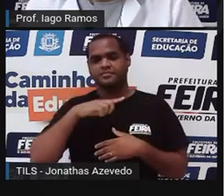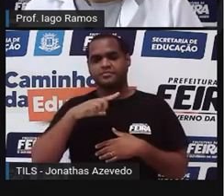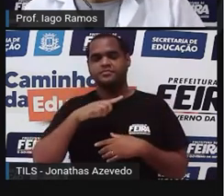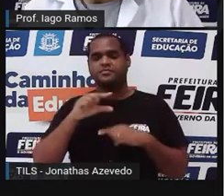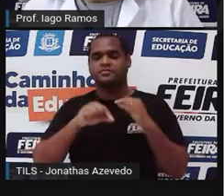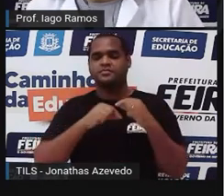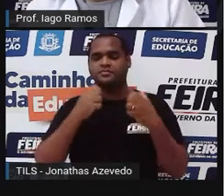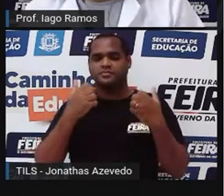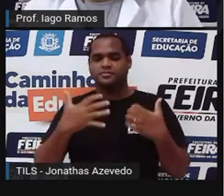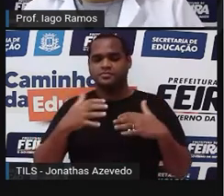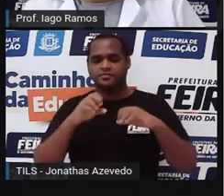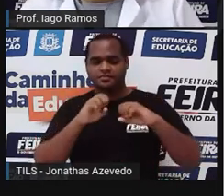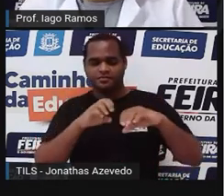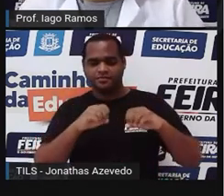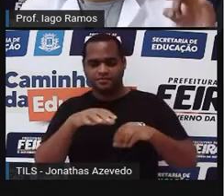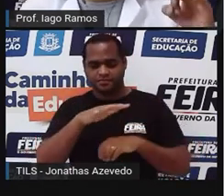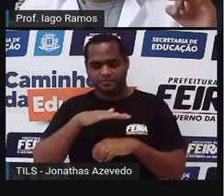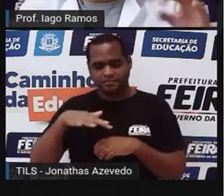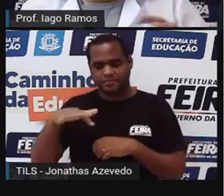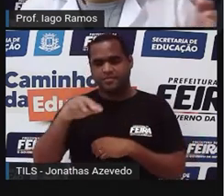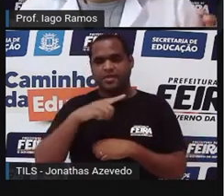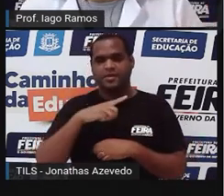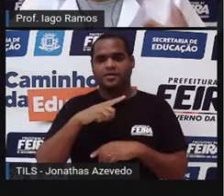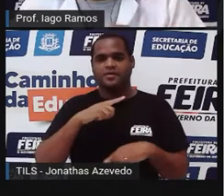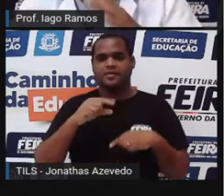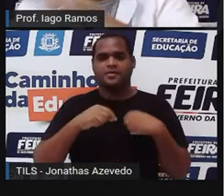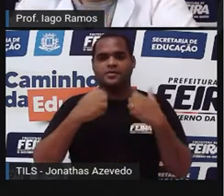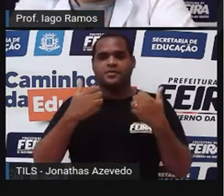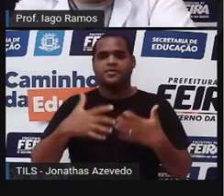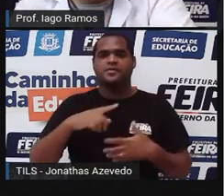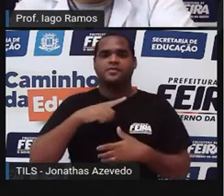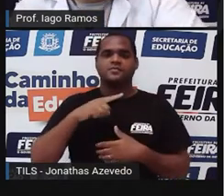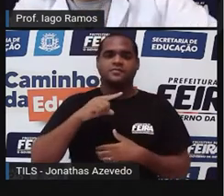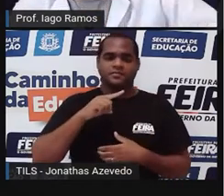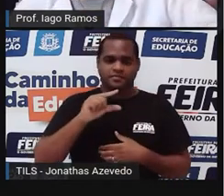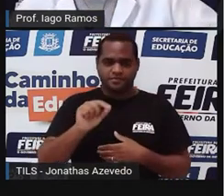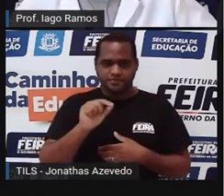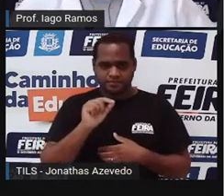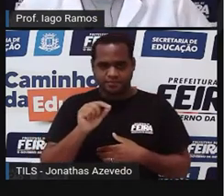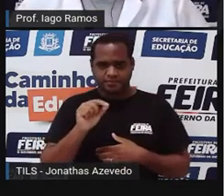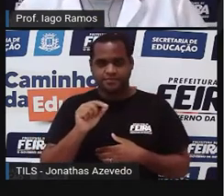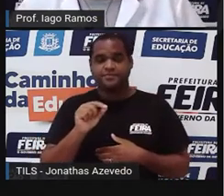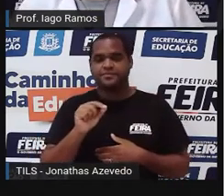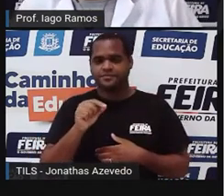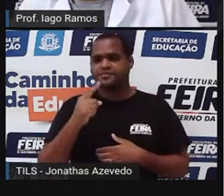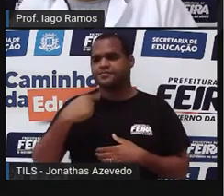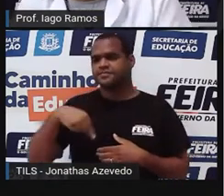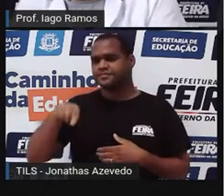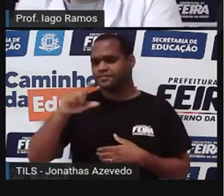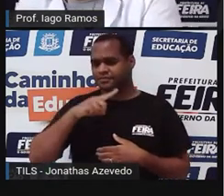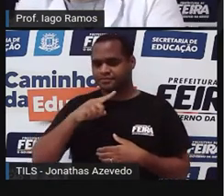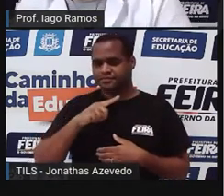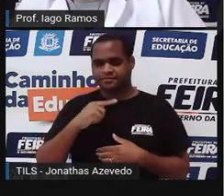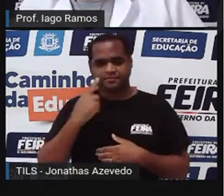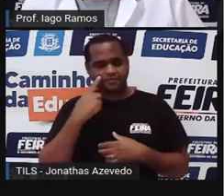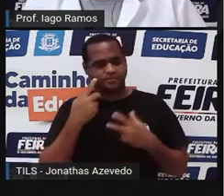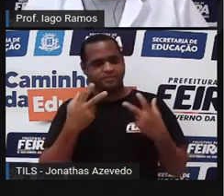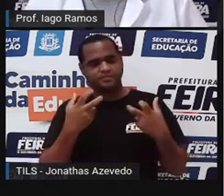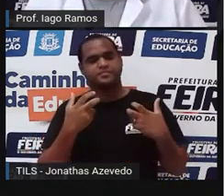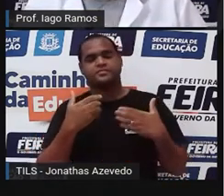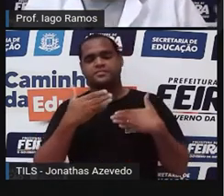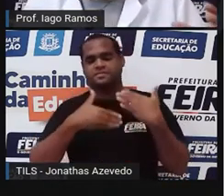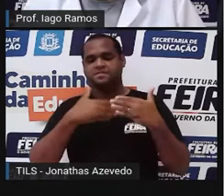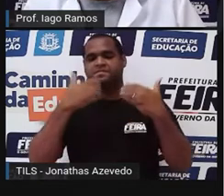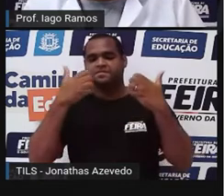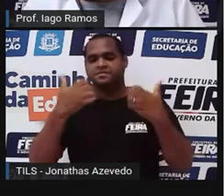parte de área, área de superfície, de superfícies planas, que a gente já vem vendo aí ao longo de algumas